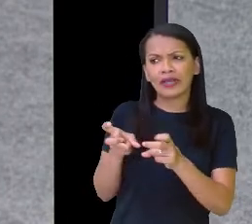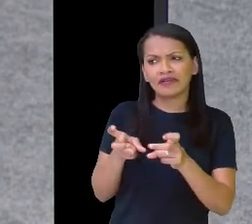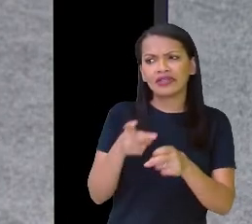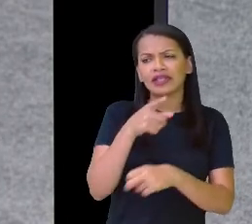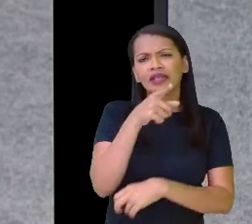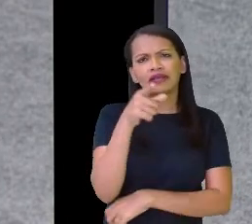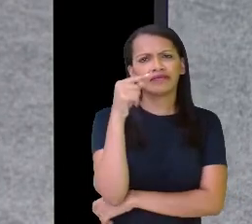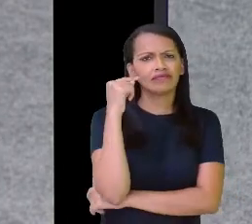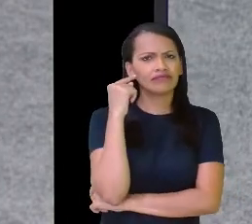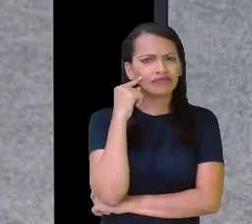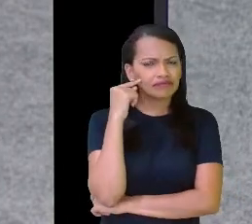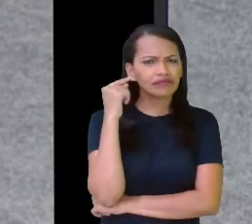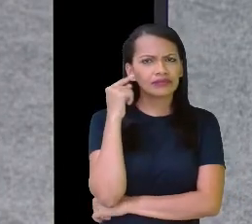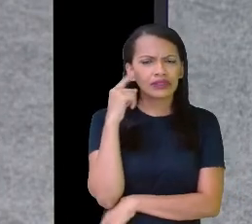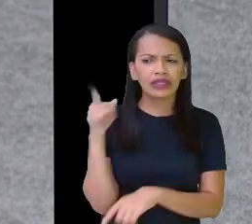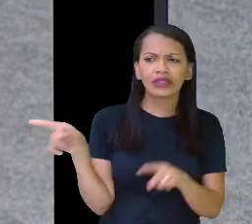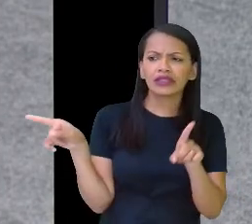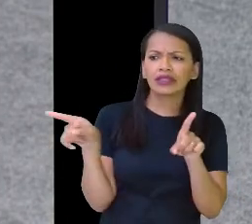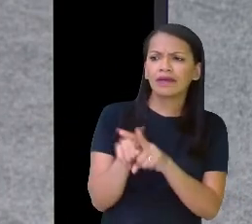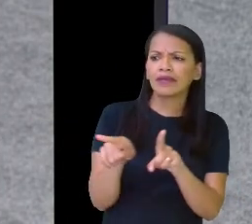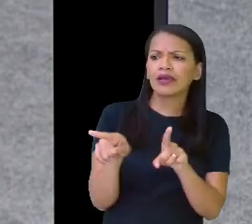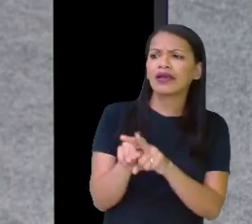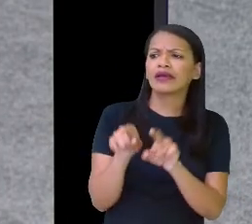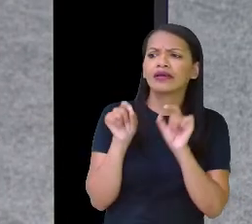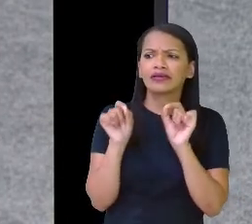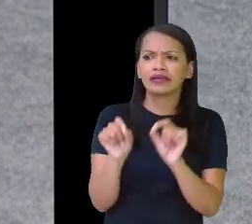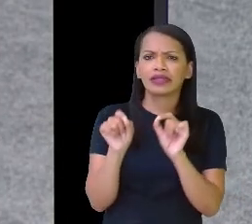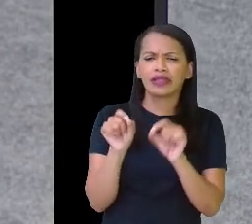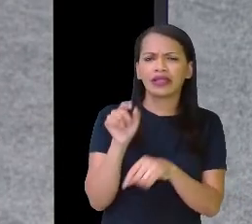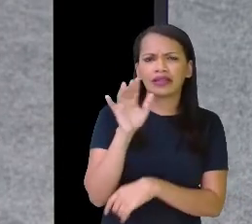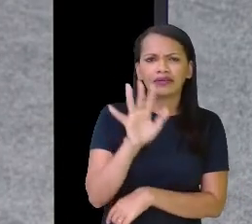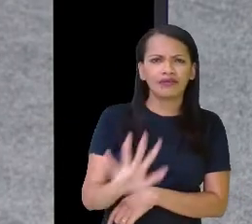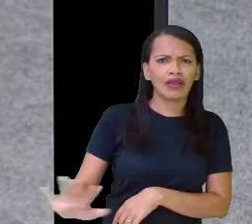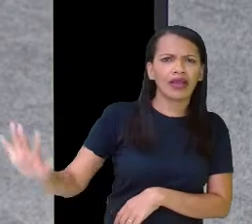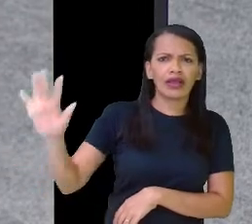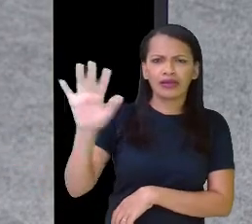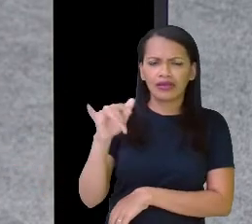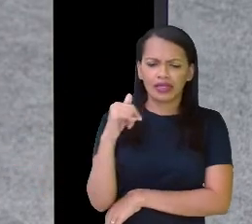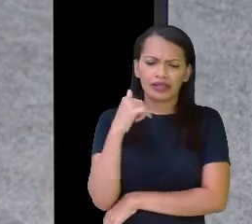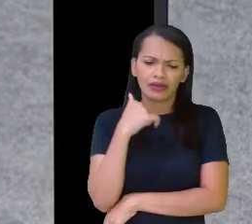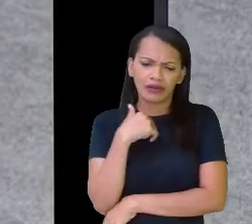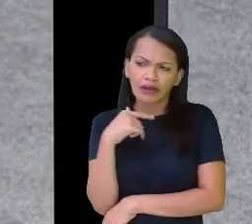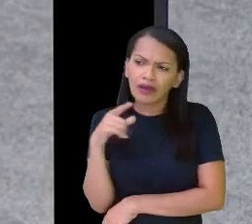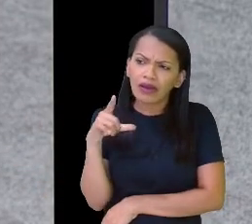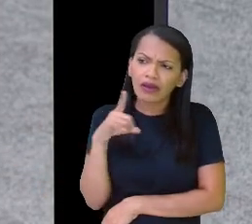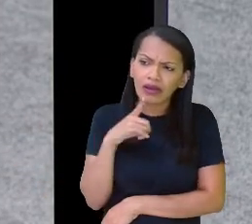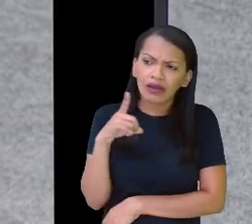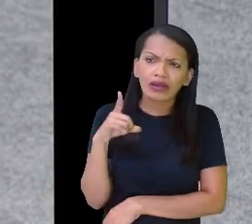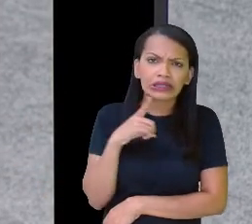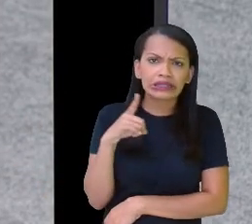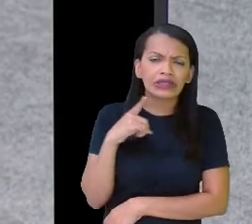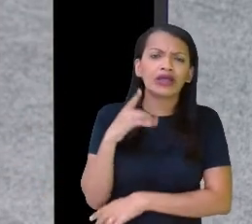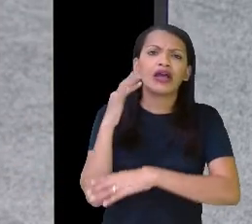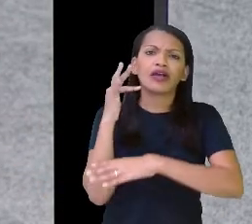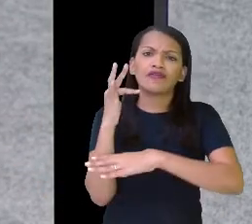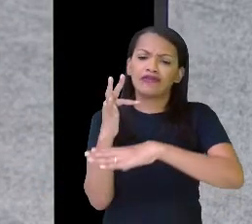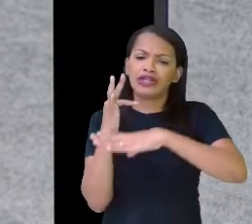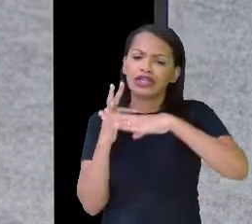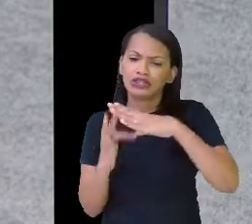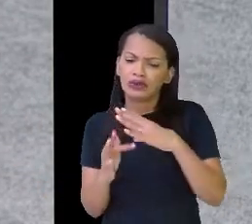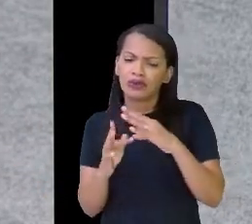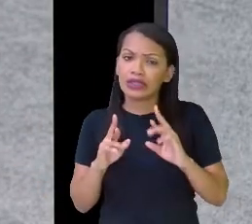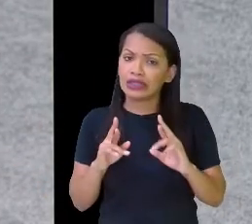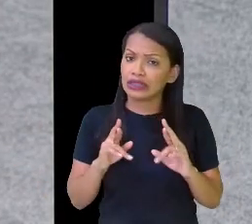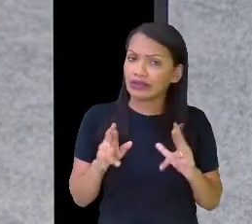também percebe, quinto ano na imagem, que mesmo eu tendo as minhas frações diferentes,